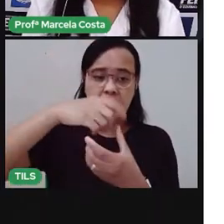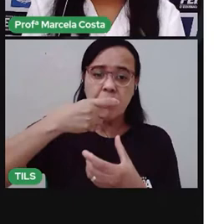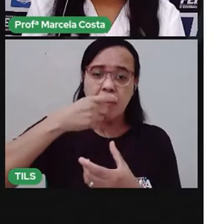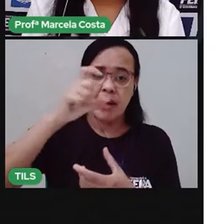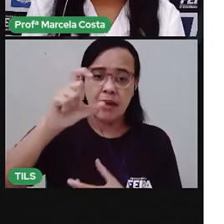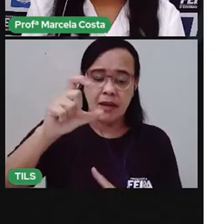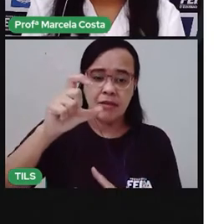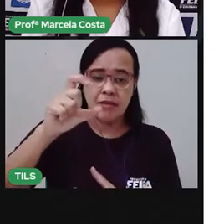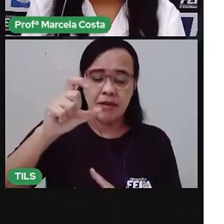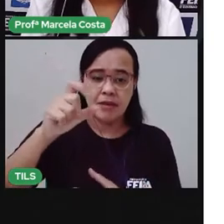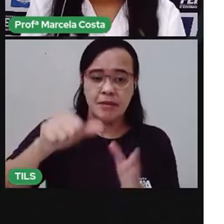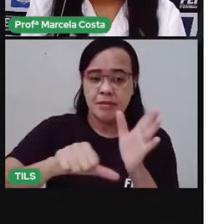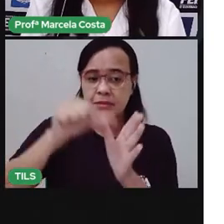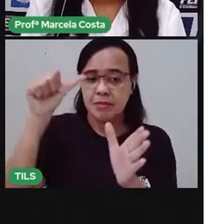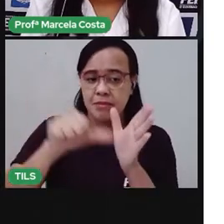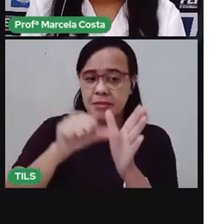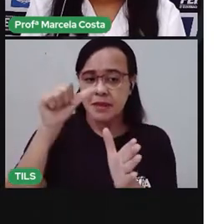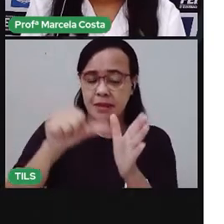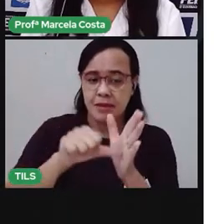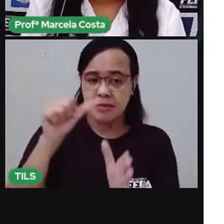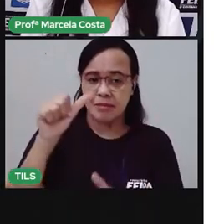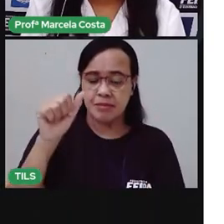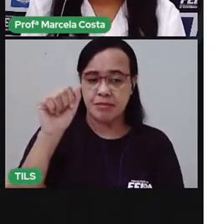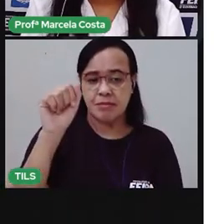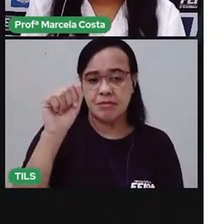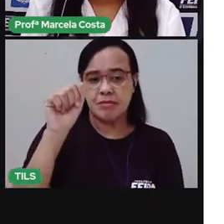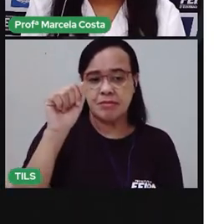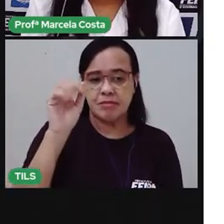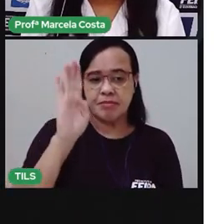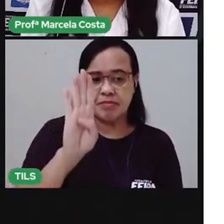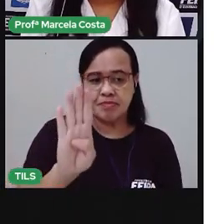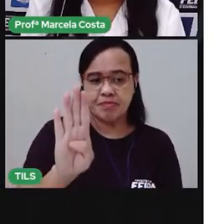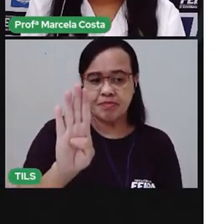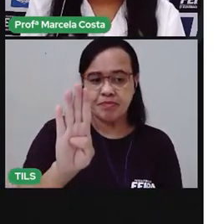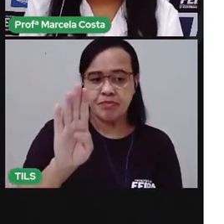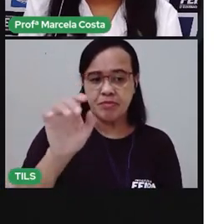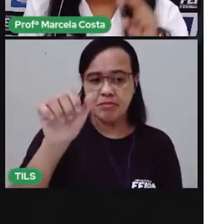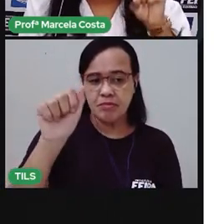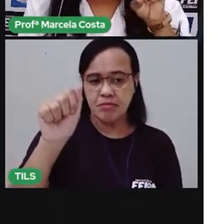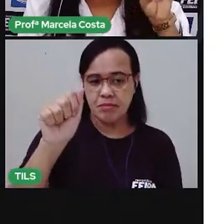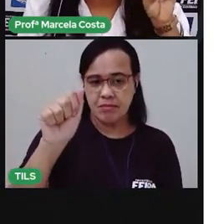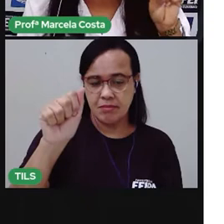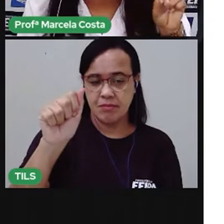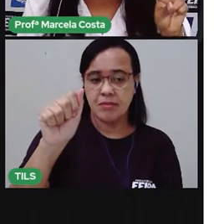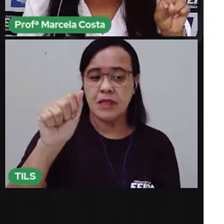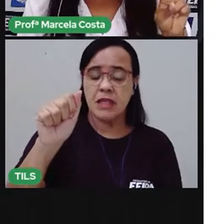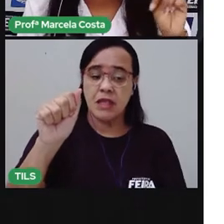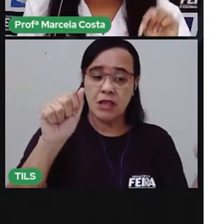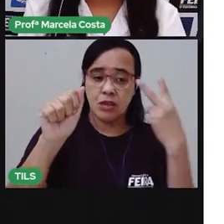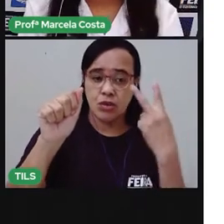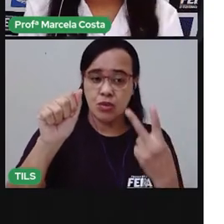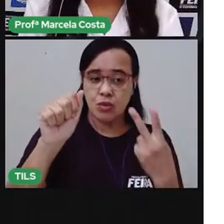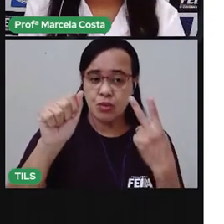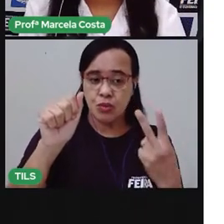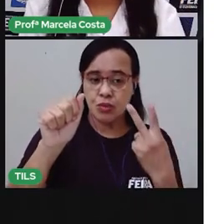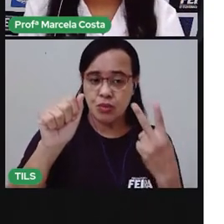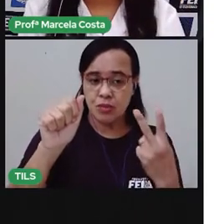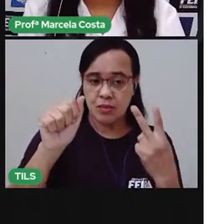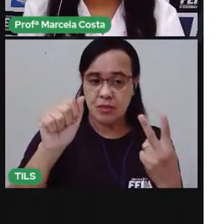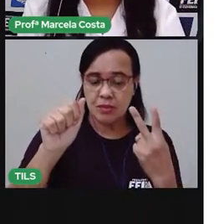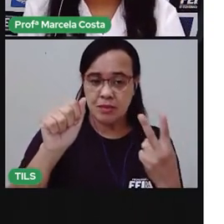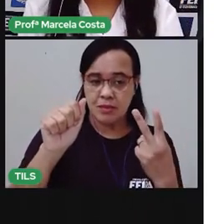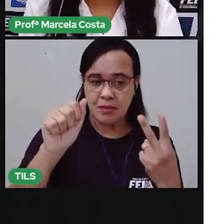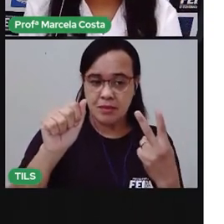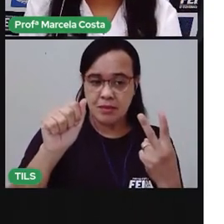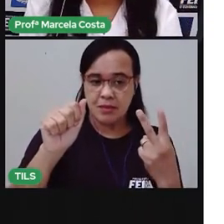primeira sílaba é o B junto com A. Duas letrinhas que juntas estão